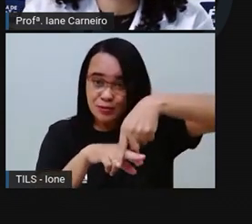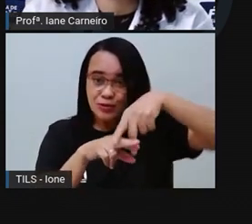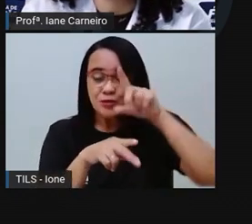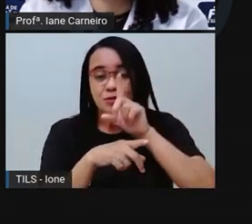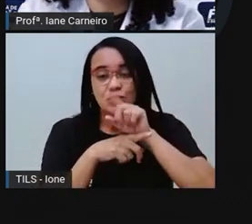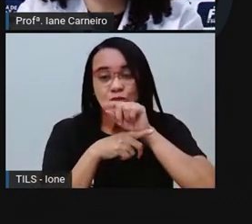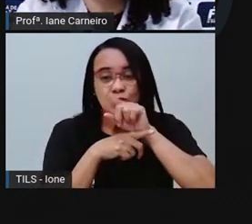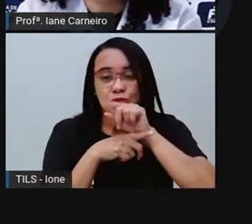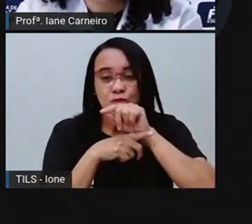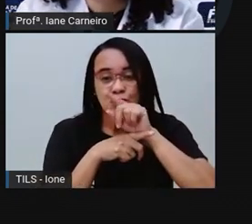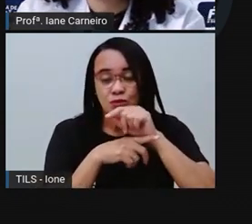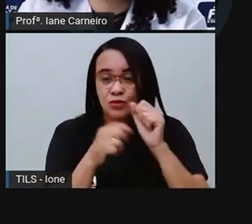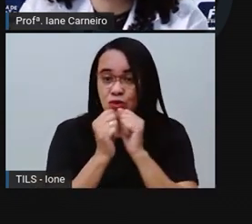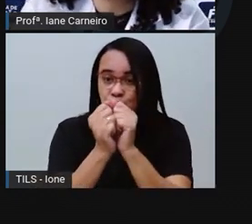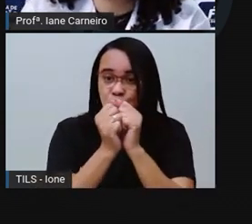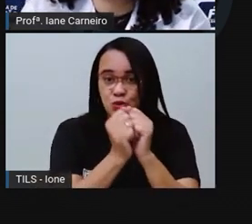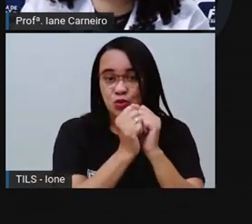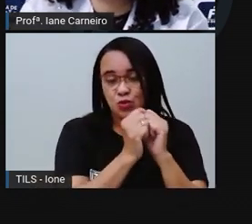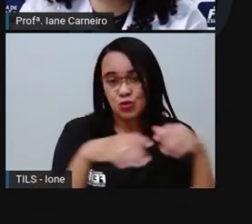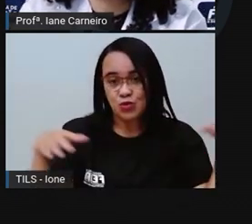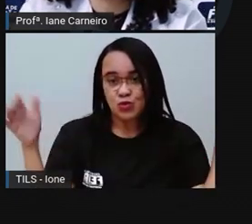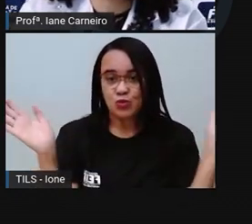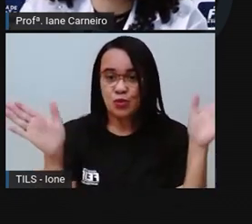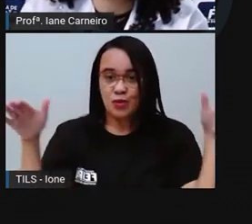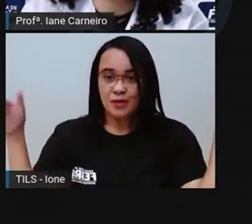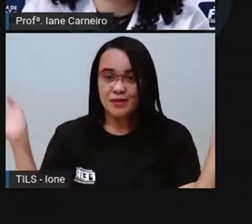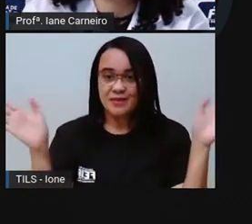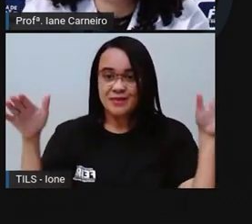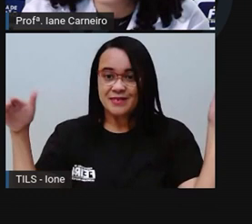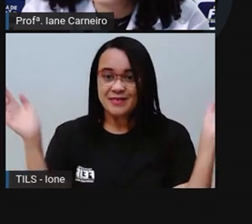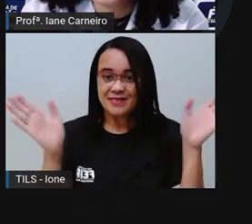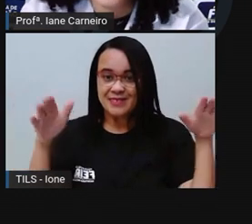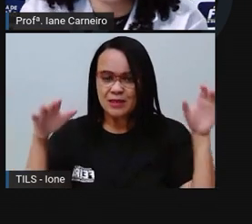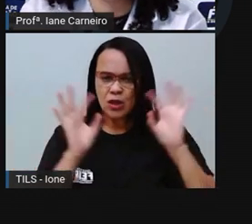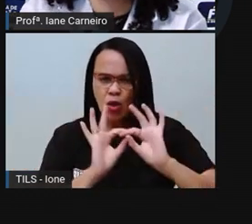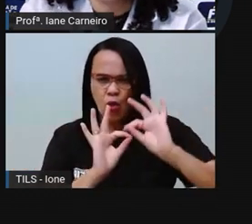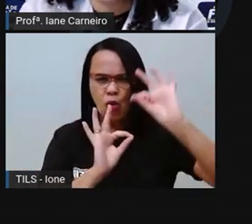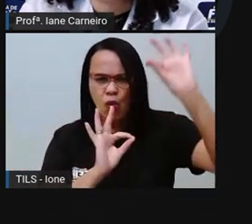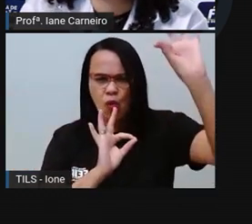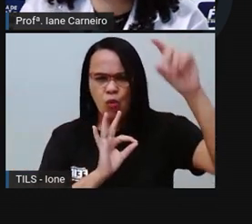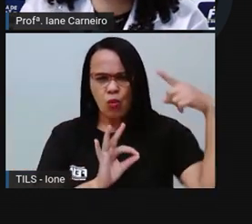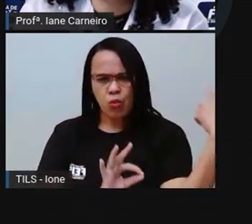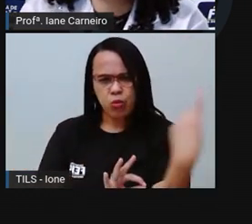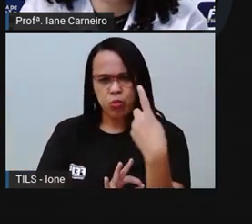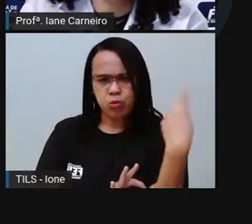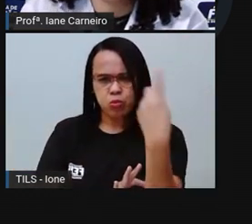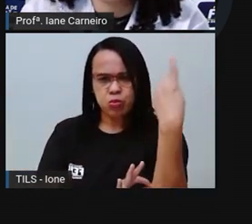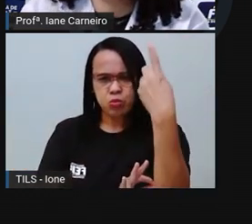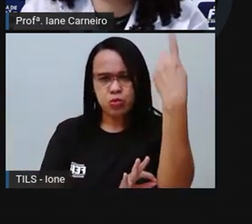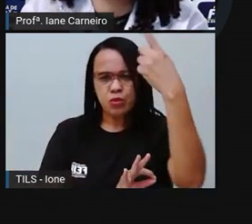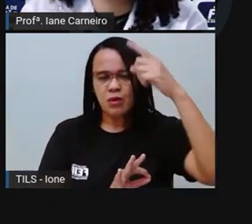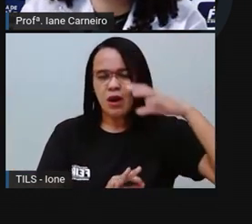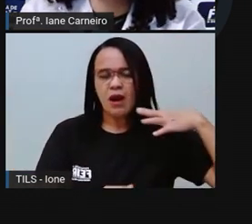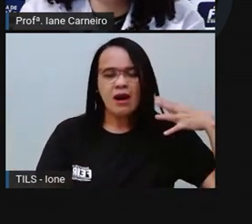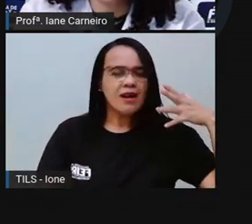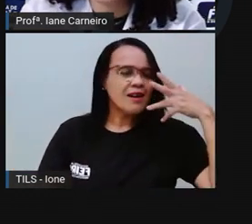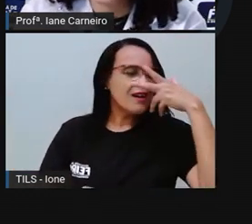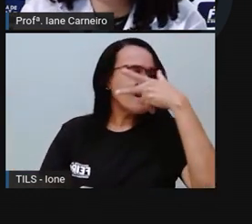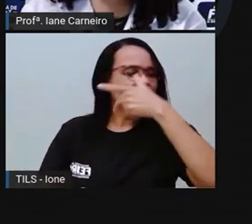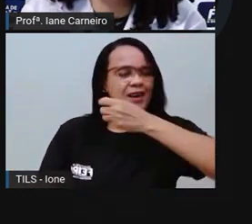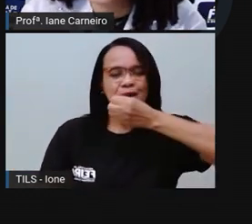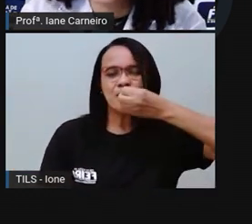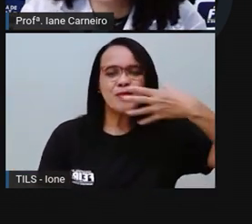que saiu voando. Em poucos instantes, já estava lá no alto. Era uma maravilha ver tudo